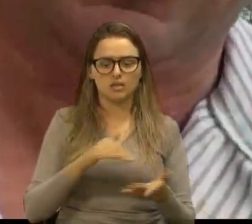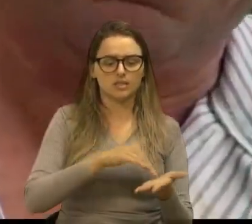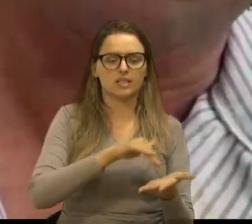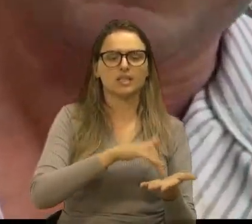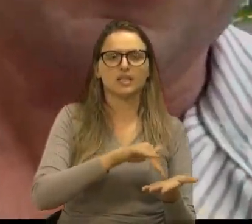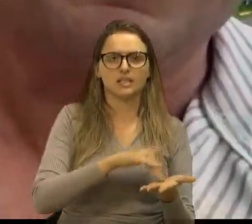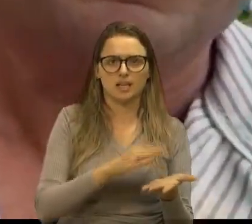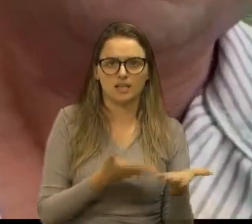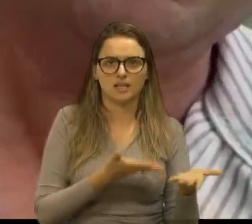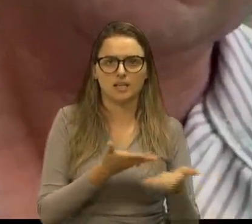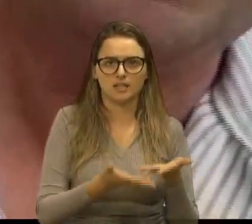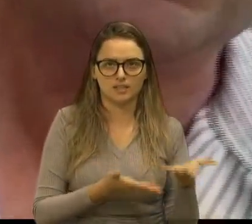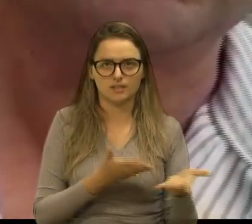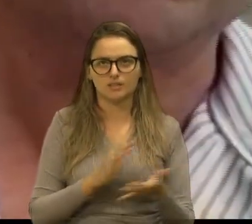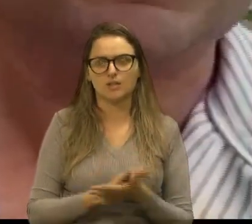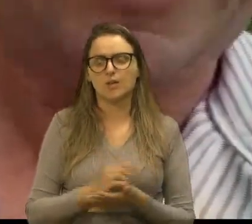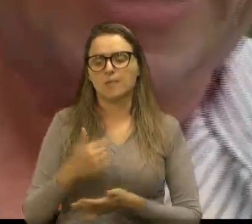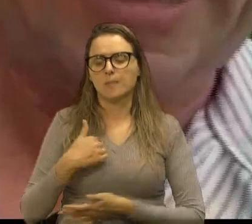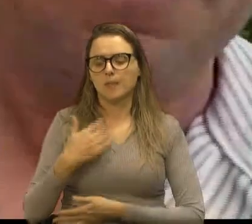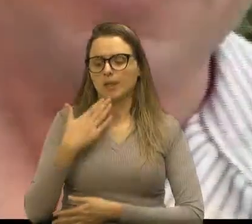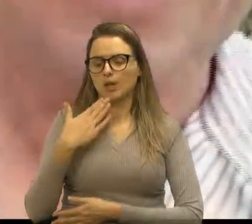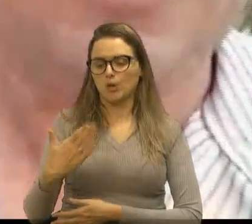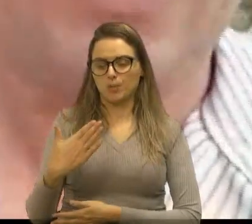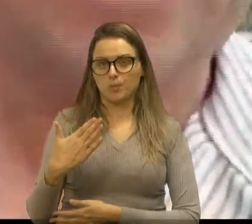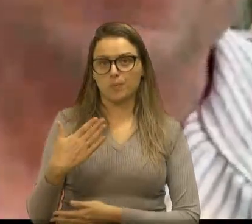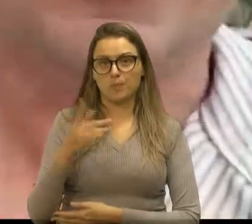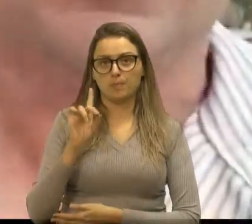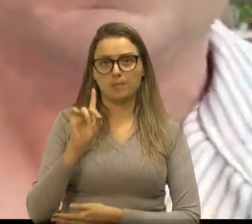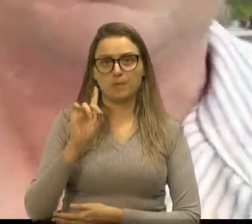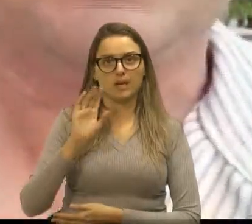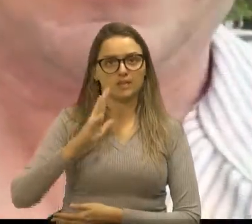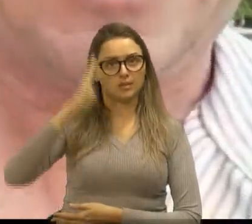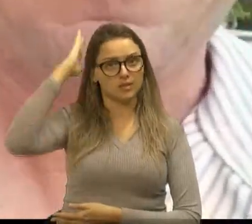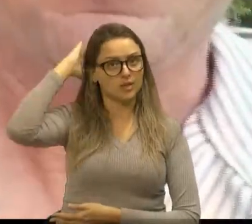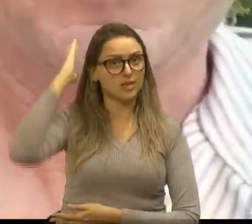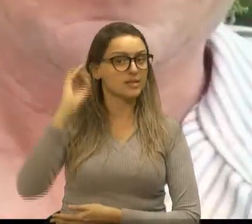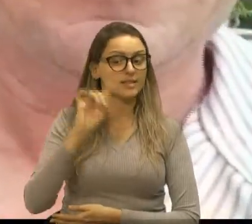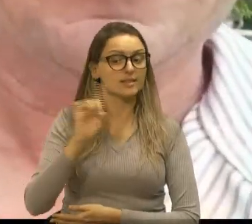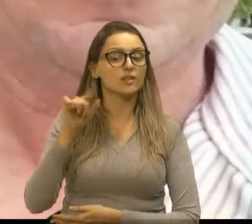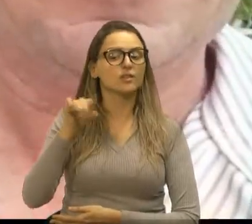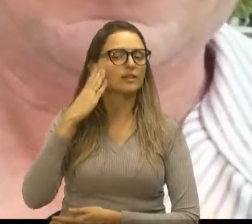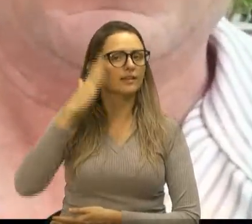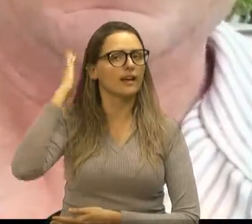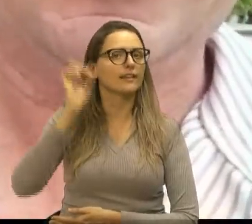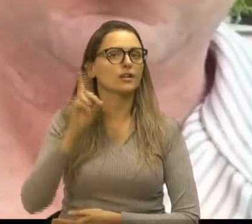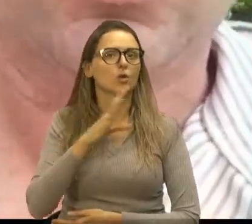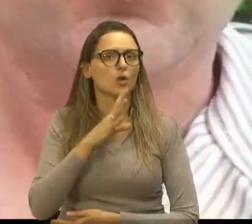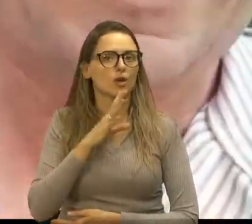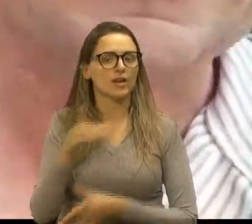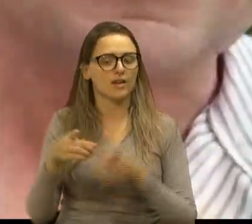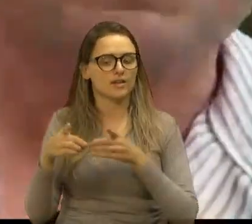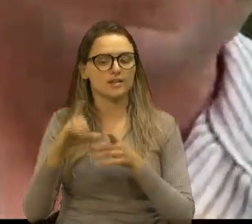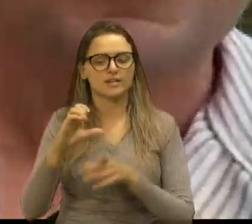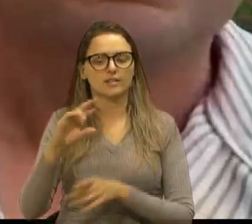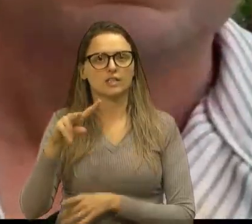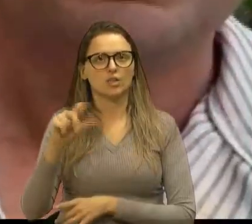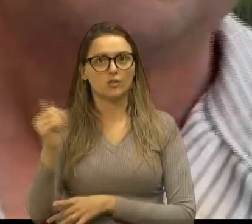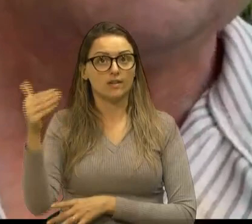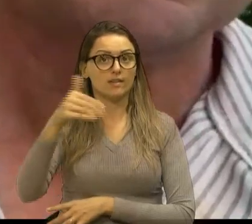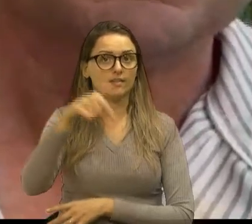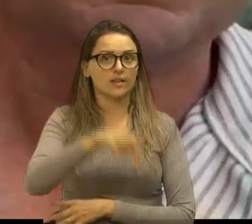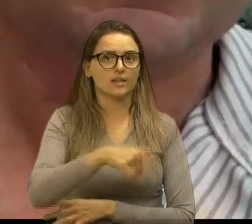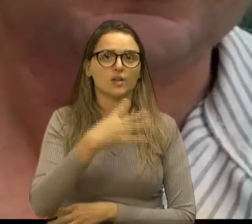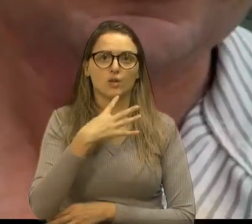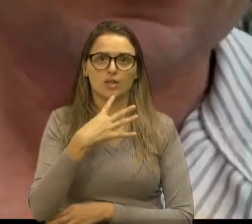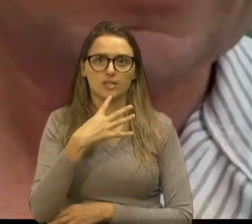atendendo aí. Então, eu peço para o seu Guerra, se ele não conhece Criuva, que venha para cá e conhecer um pouco mais, né? Ele